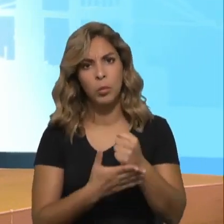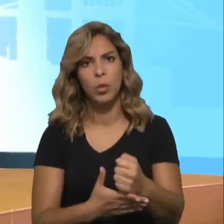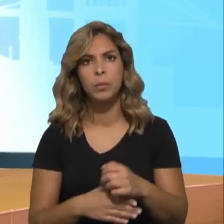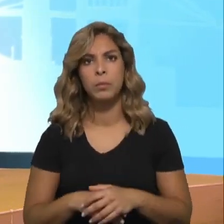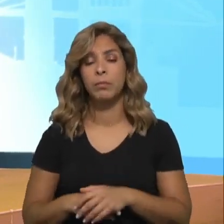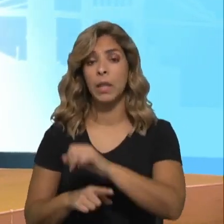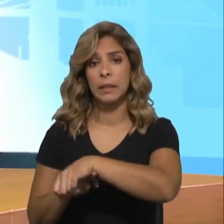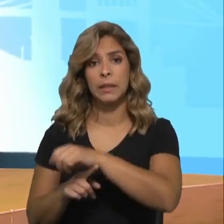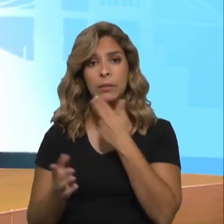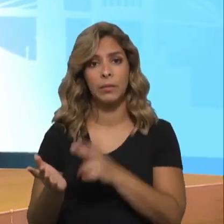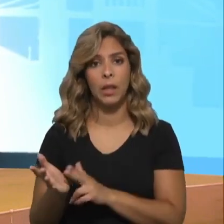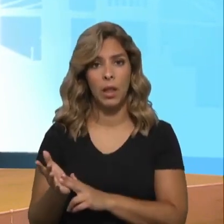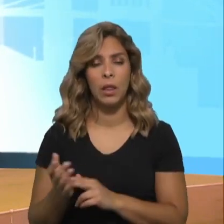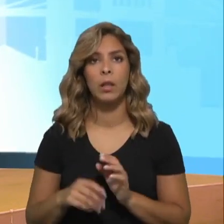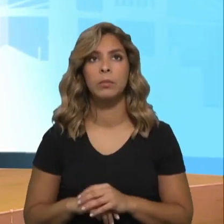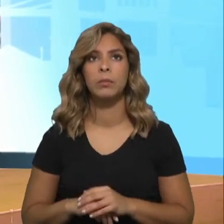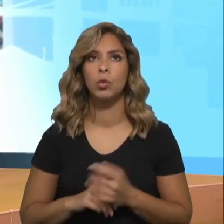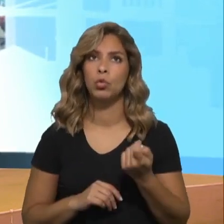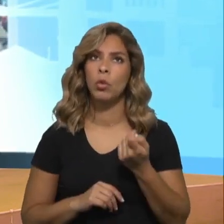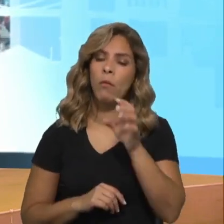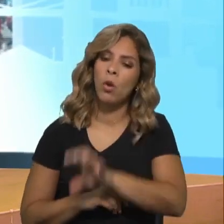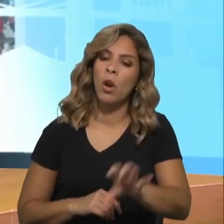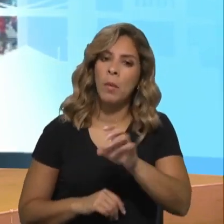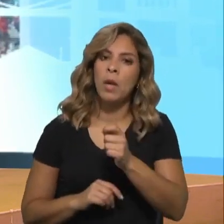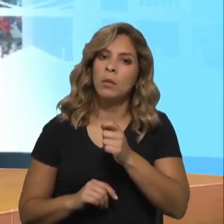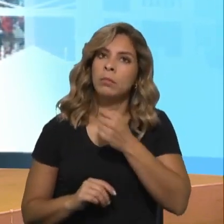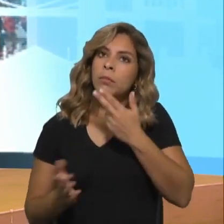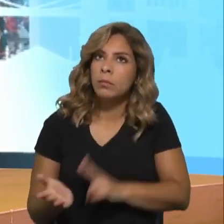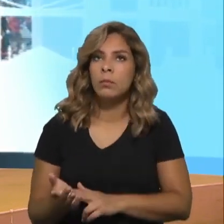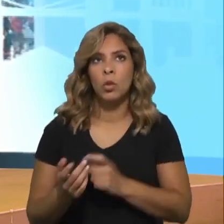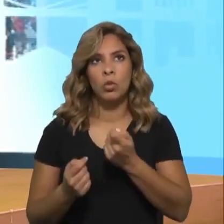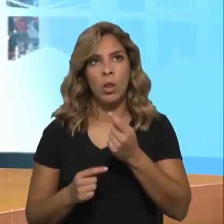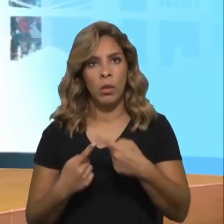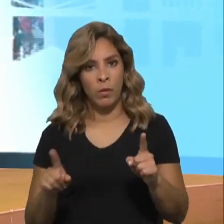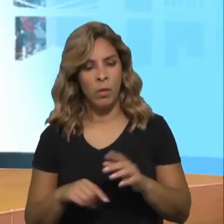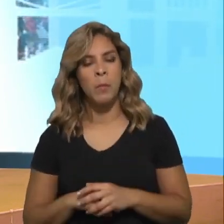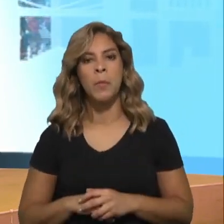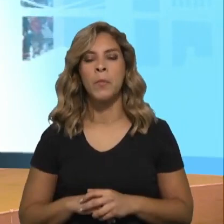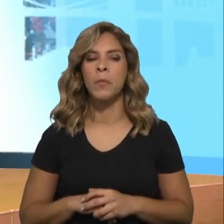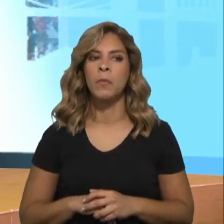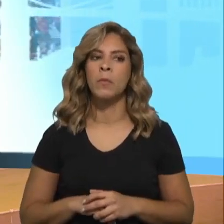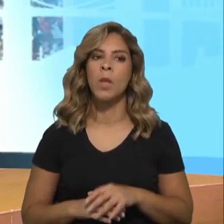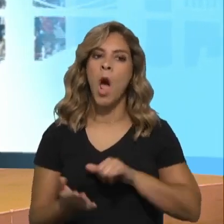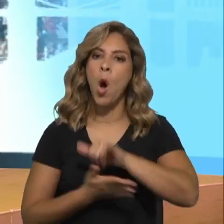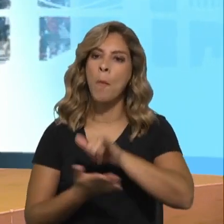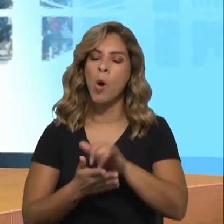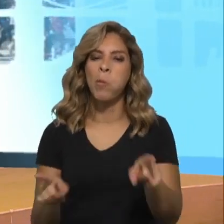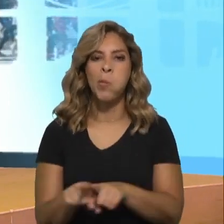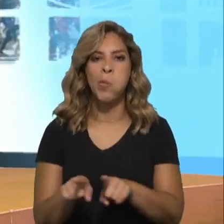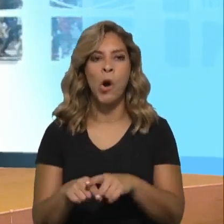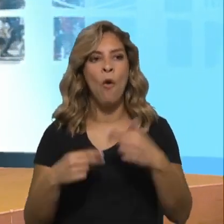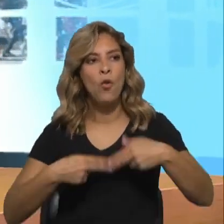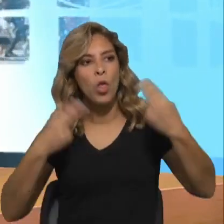também se refere a outra realidade. Os aeroportos são espaços de fronteira, são espaços onde as pessoas são... a